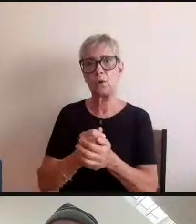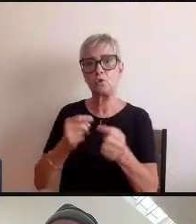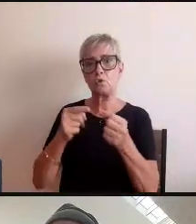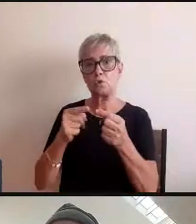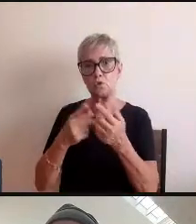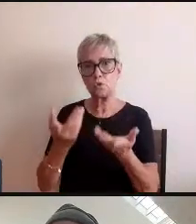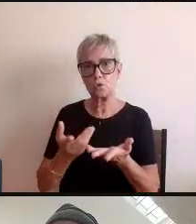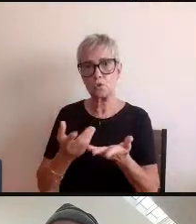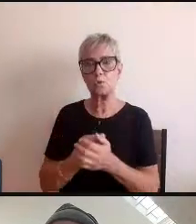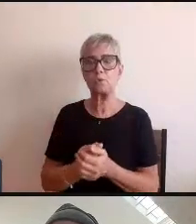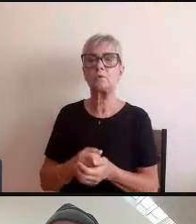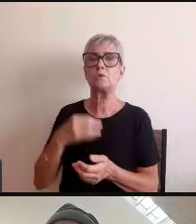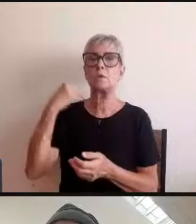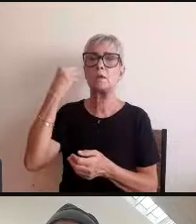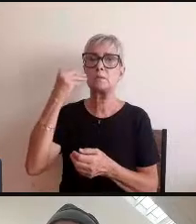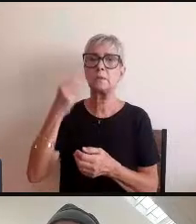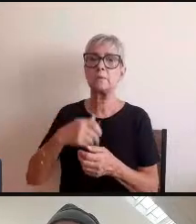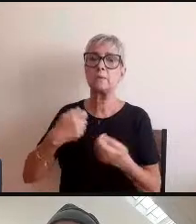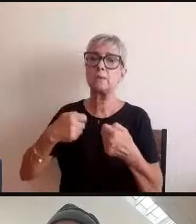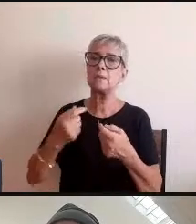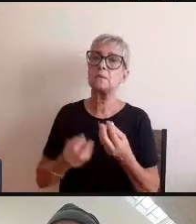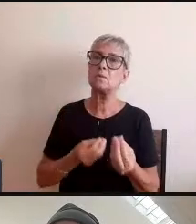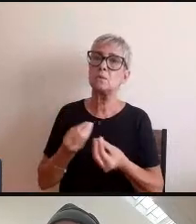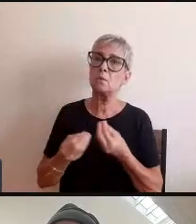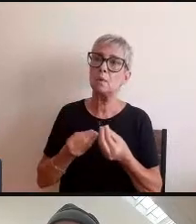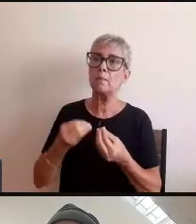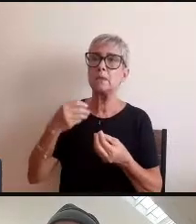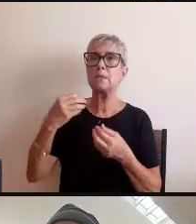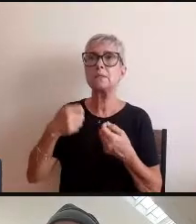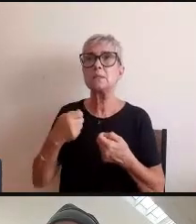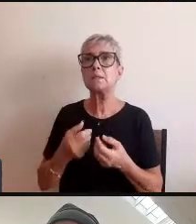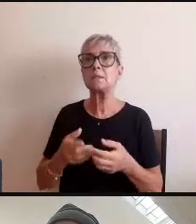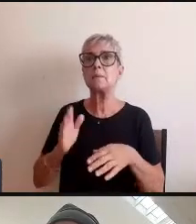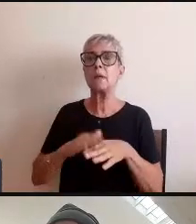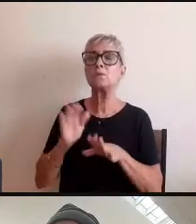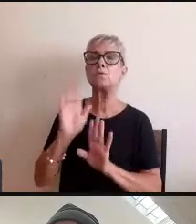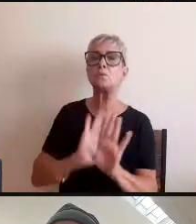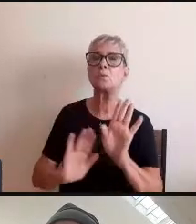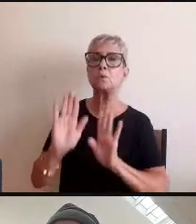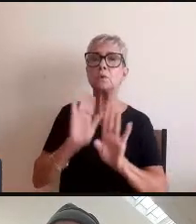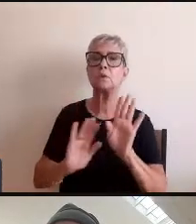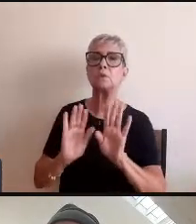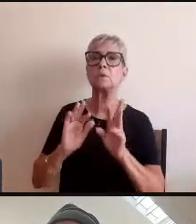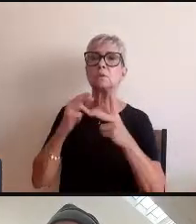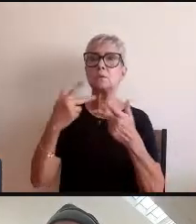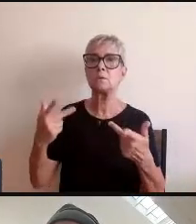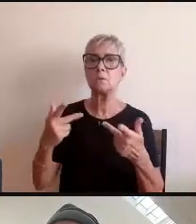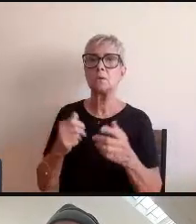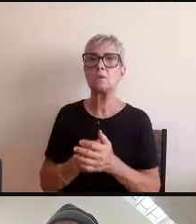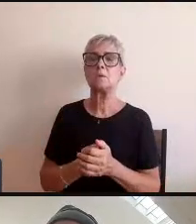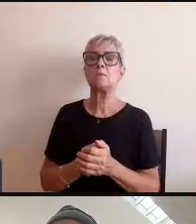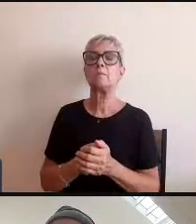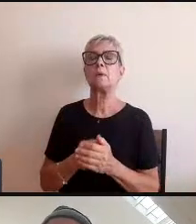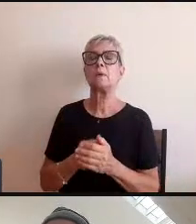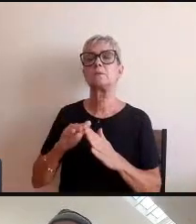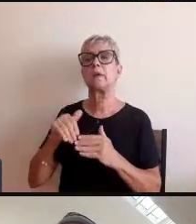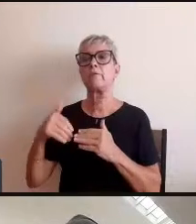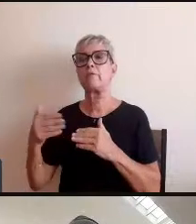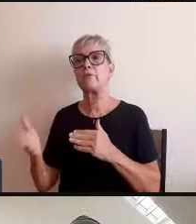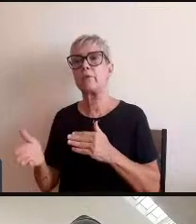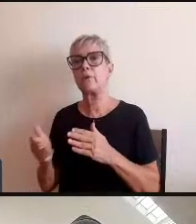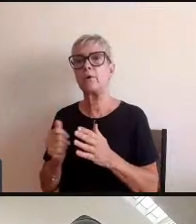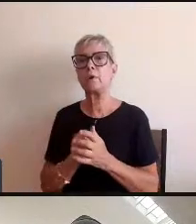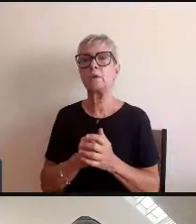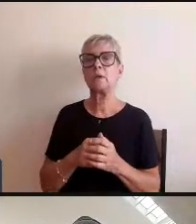então a gente precisa repensar isso a gente precisa ser mais cuidadoso em relação a isso mas eu acho que eu fugi um pouquinho da sua pergunta quando eu